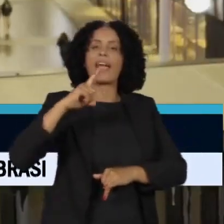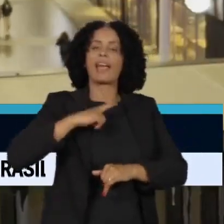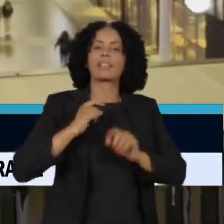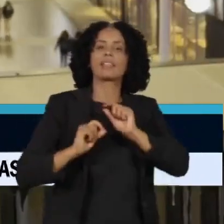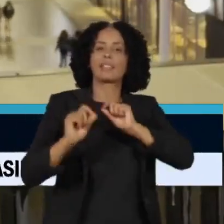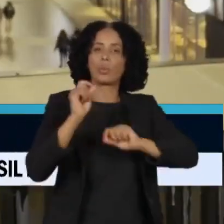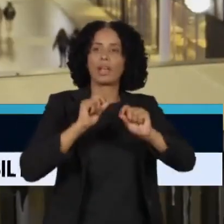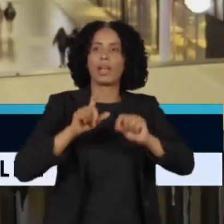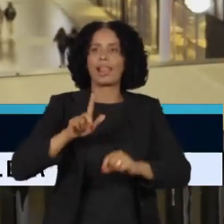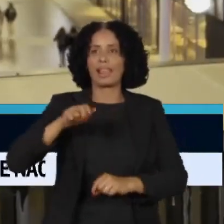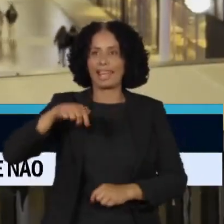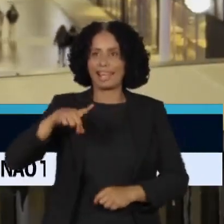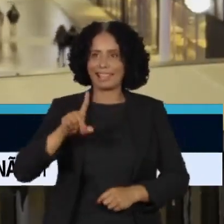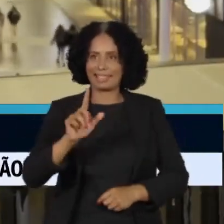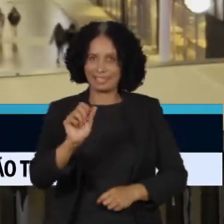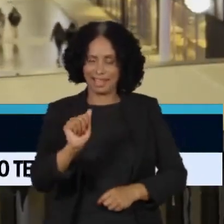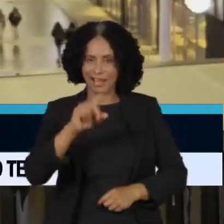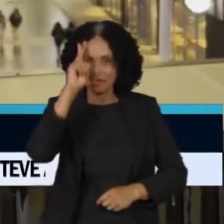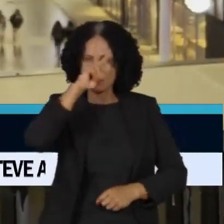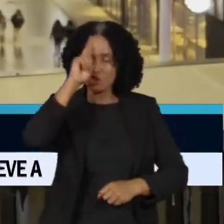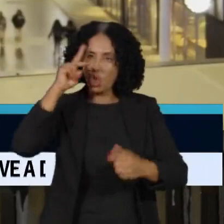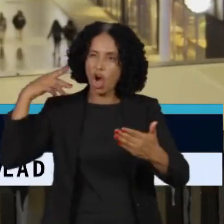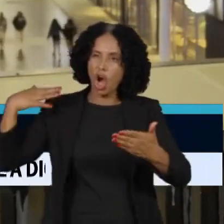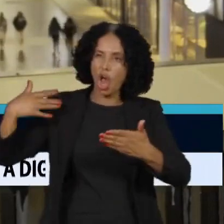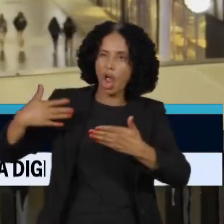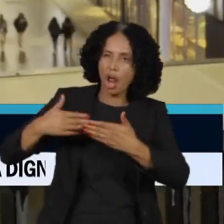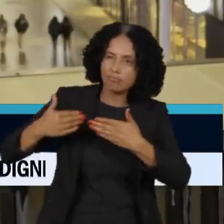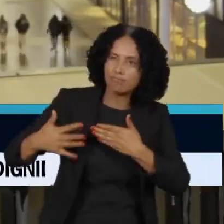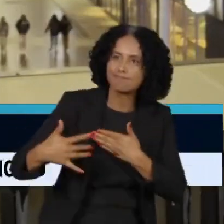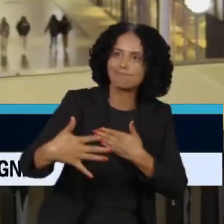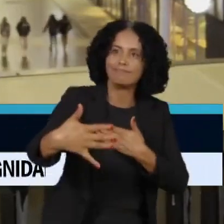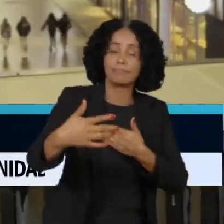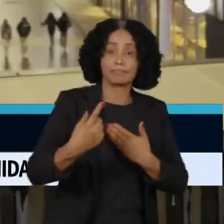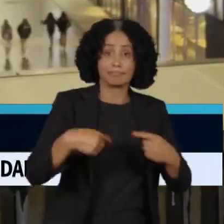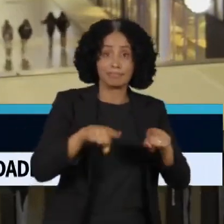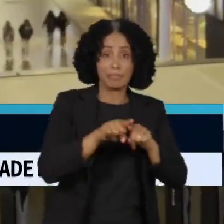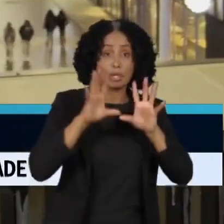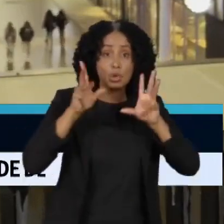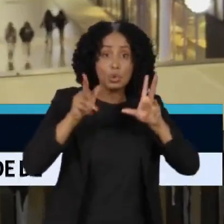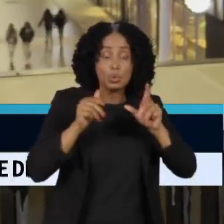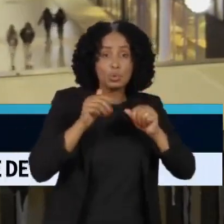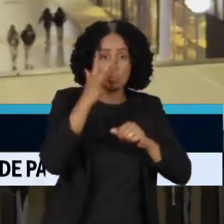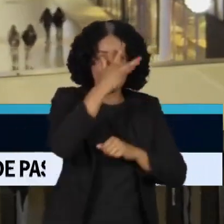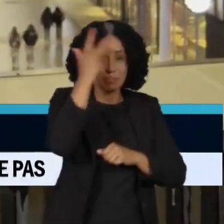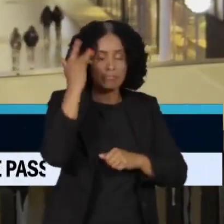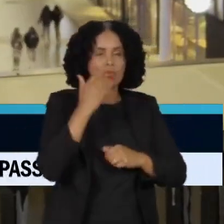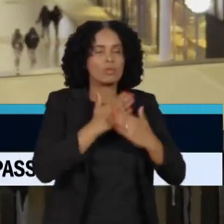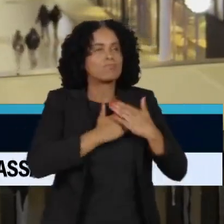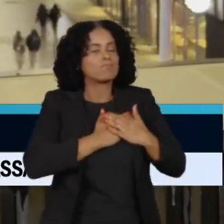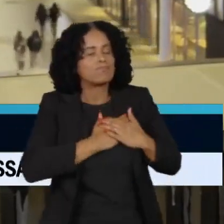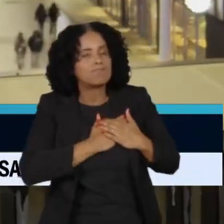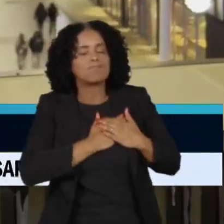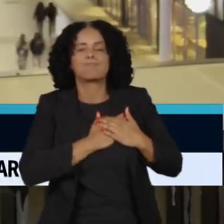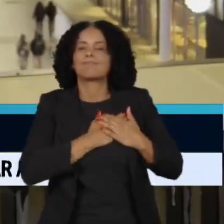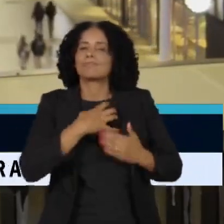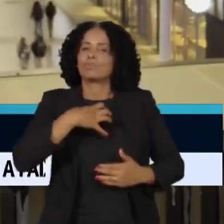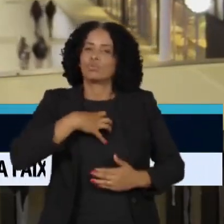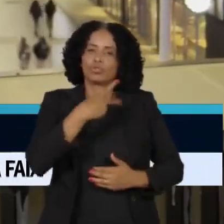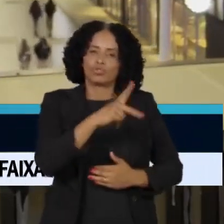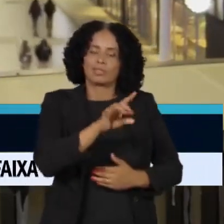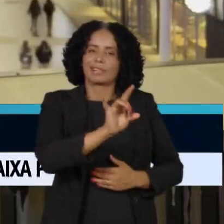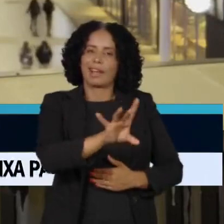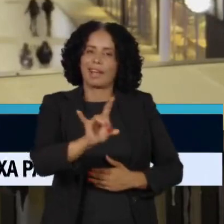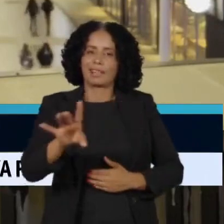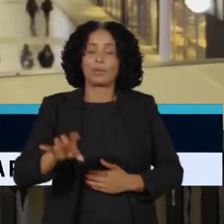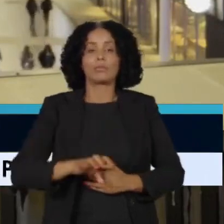dos fãs de futebol ao redor do mundo se despede do maior atleta da história à sua maneira. E não é diferente para os estádios, que serviram de